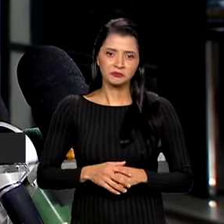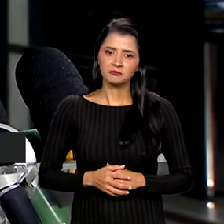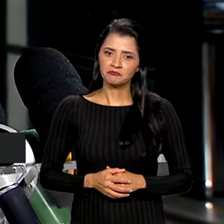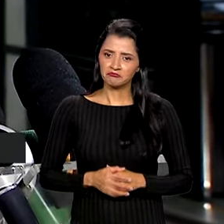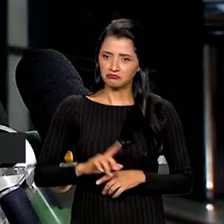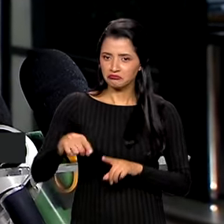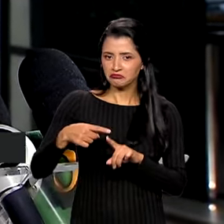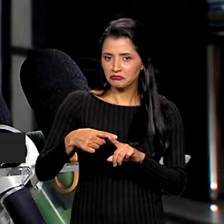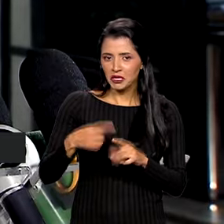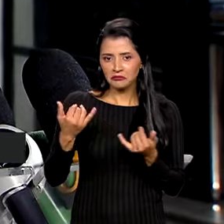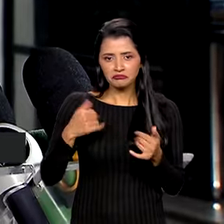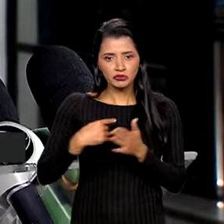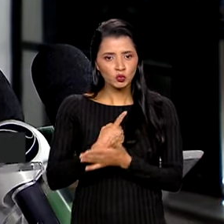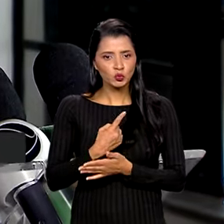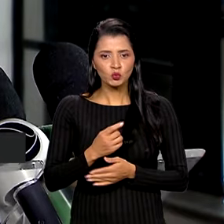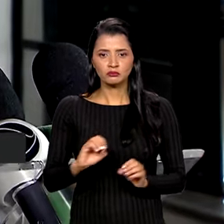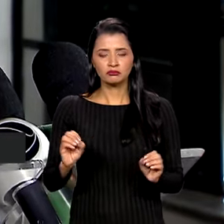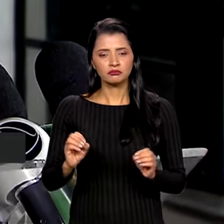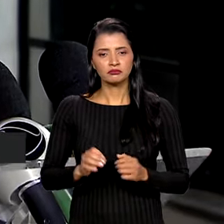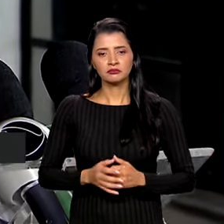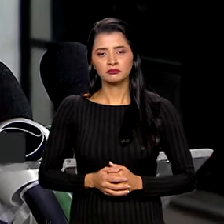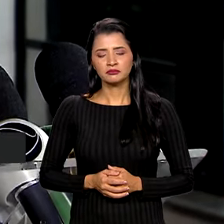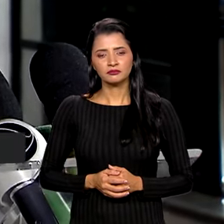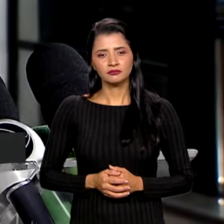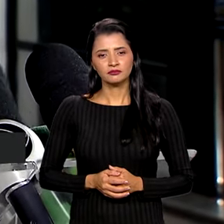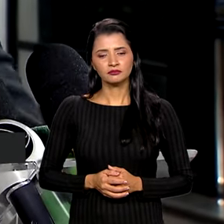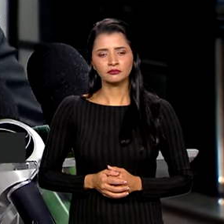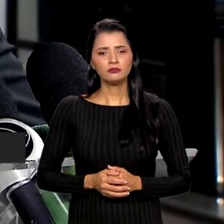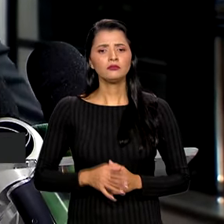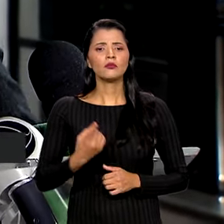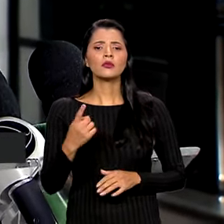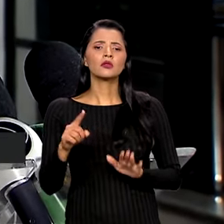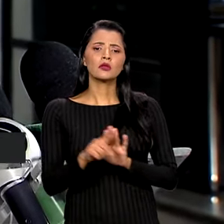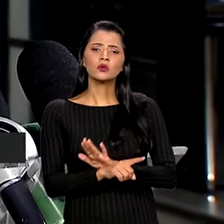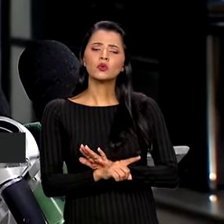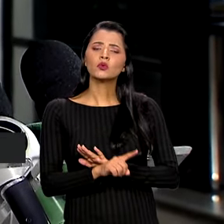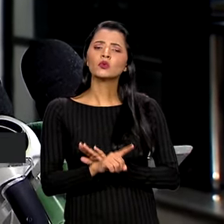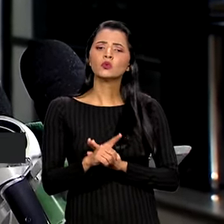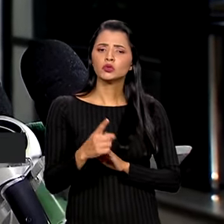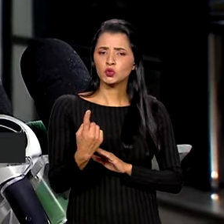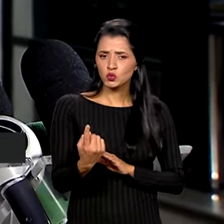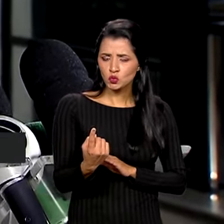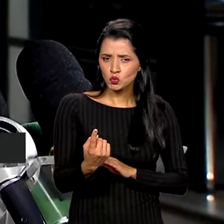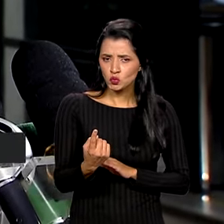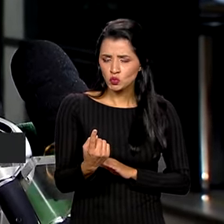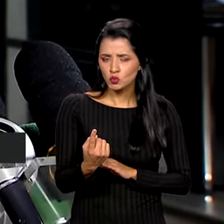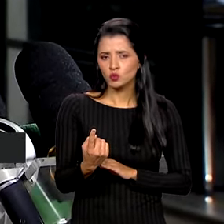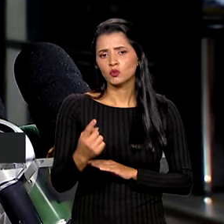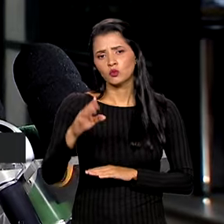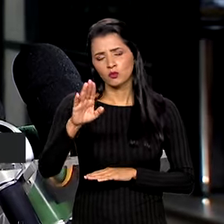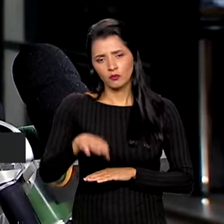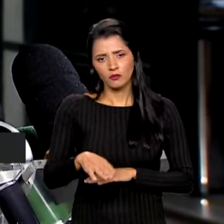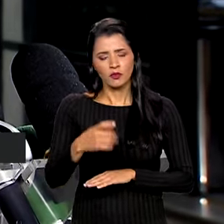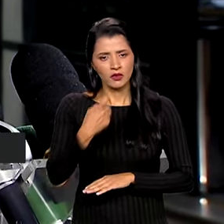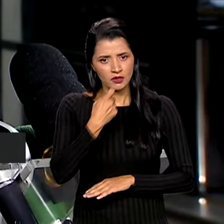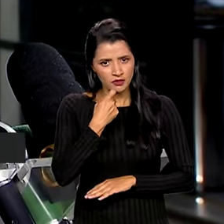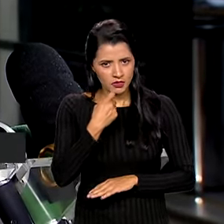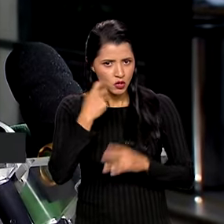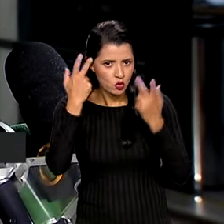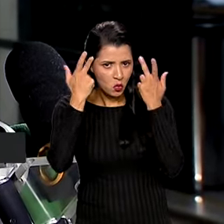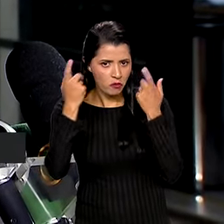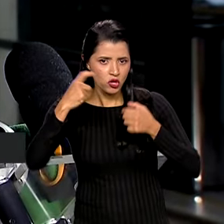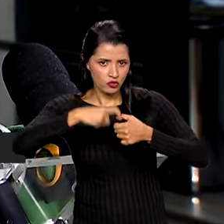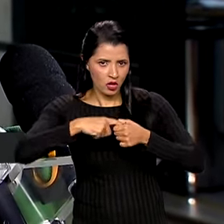Mais alguma coisa? Não. Só uma coisa, então, na sexta provavelmente está